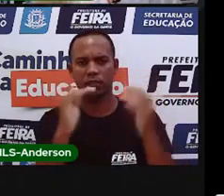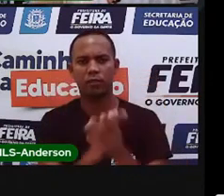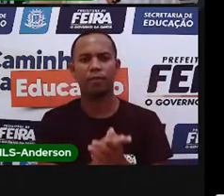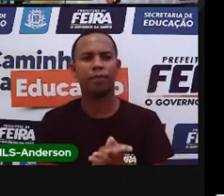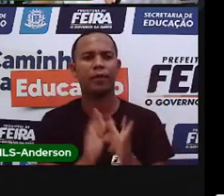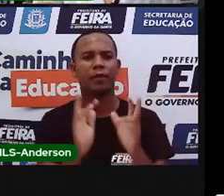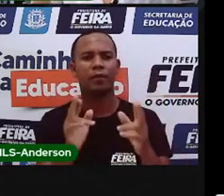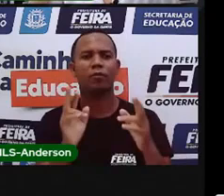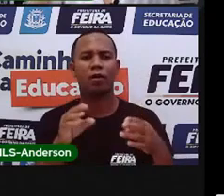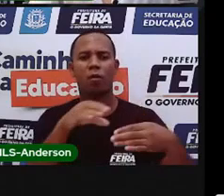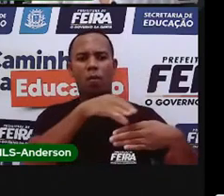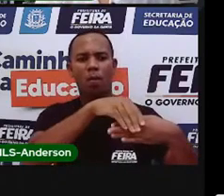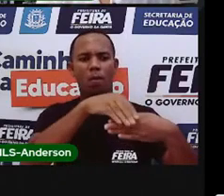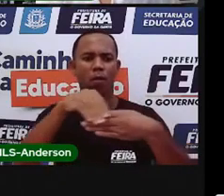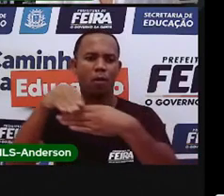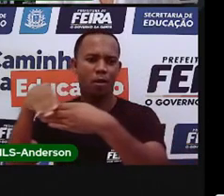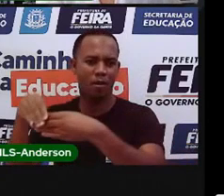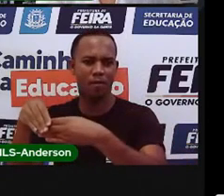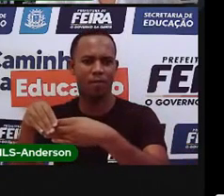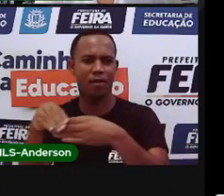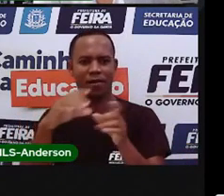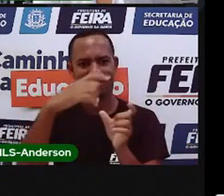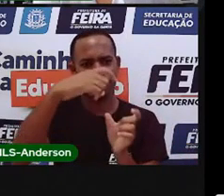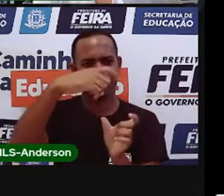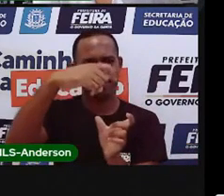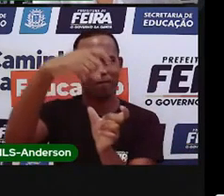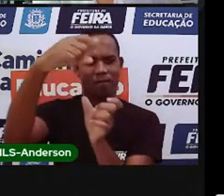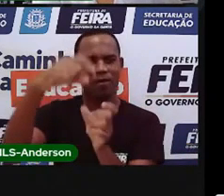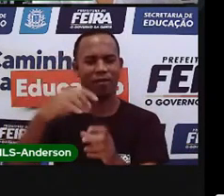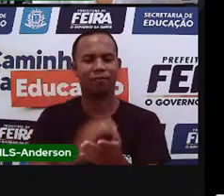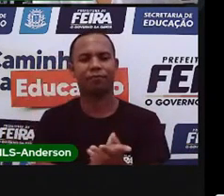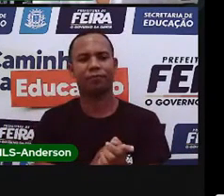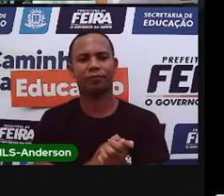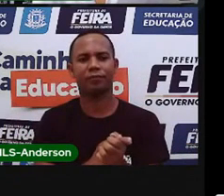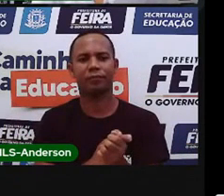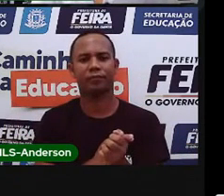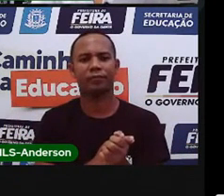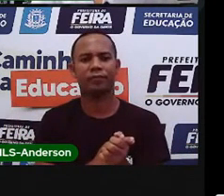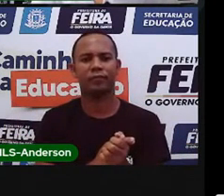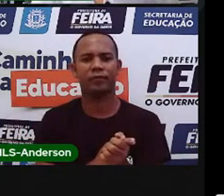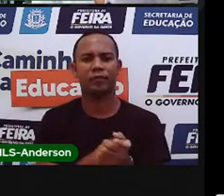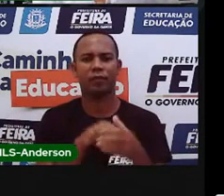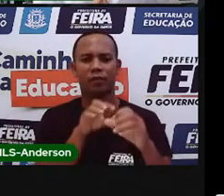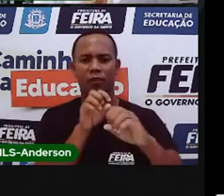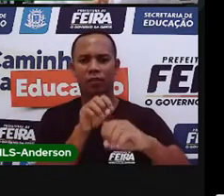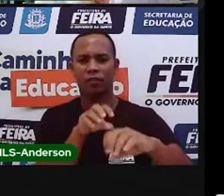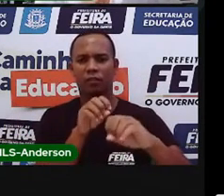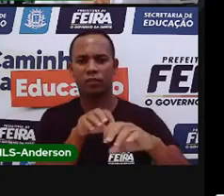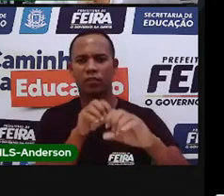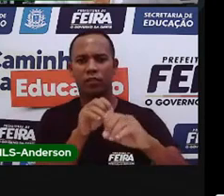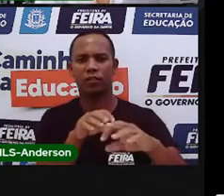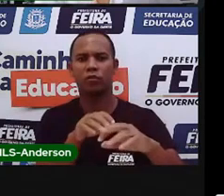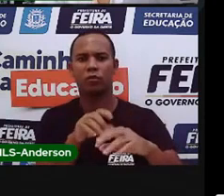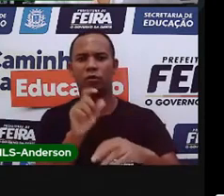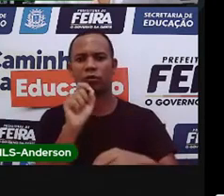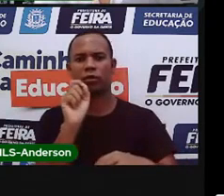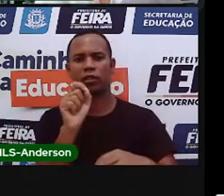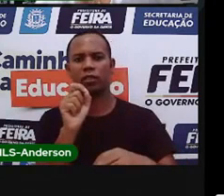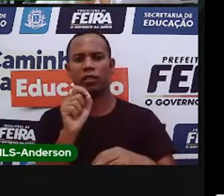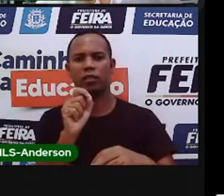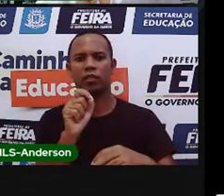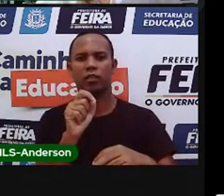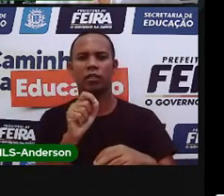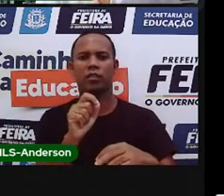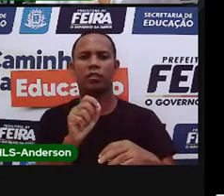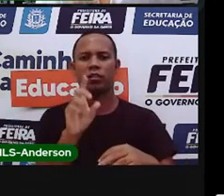Cordel? Dividido também, só que em artigos. E diz o seguinte, a educação é direito de todos,